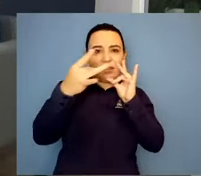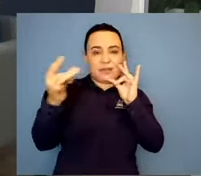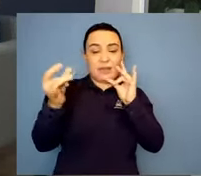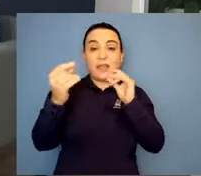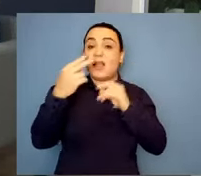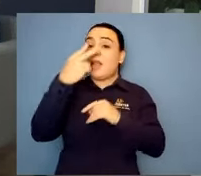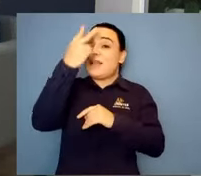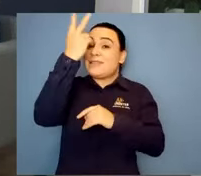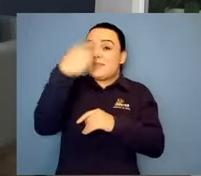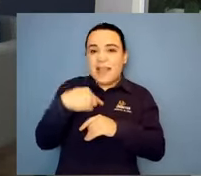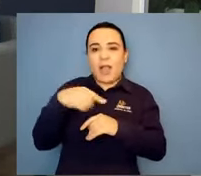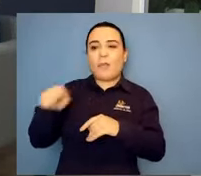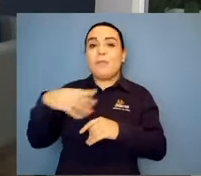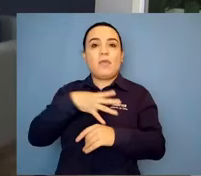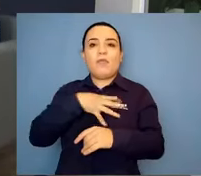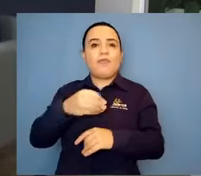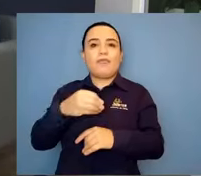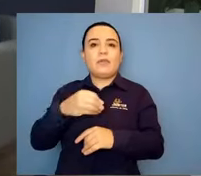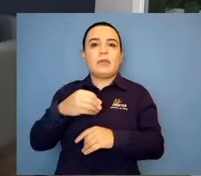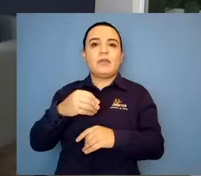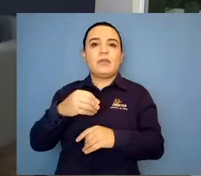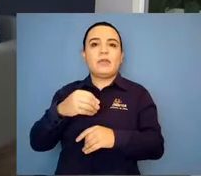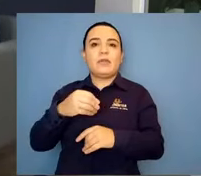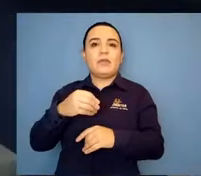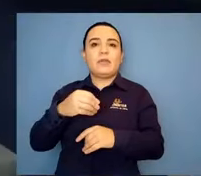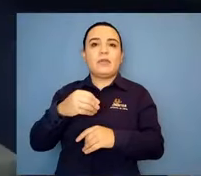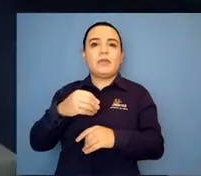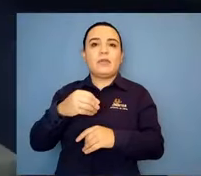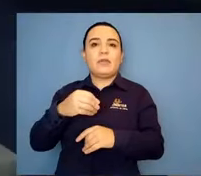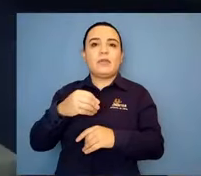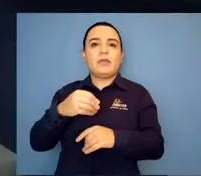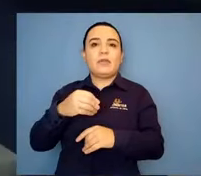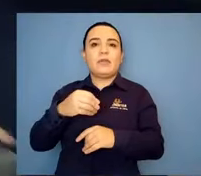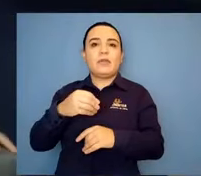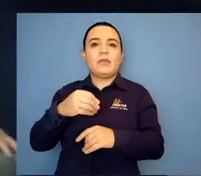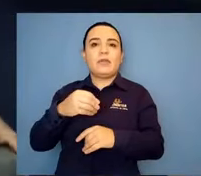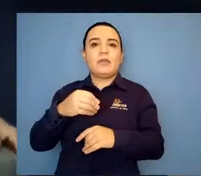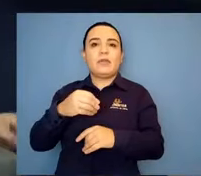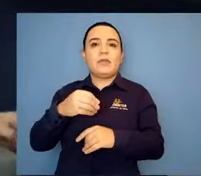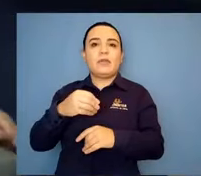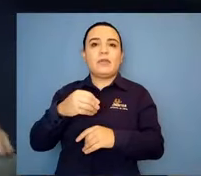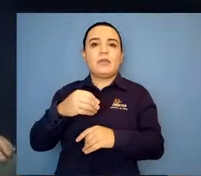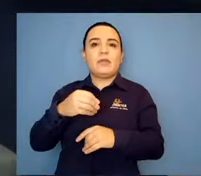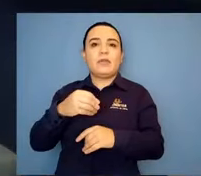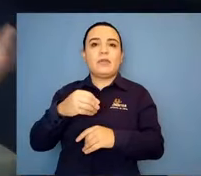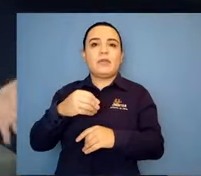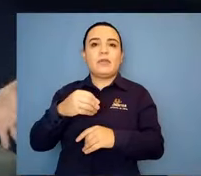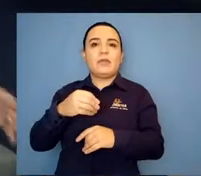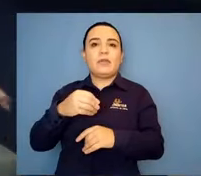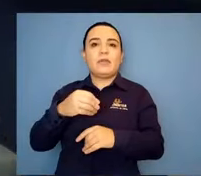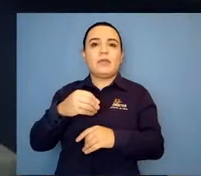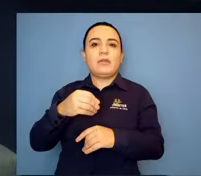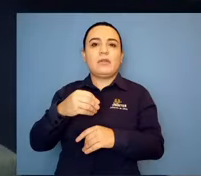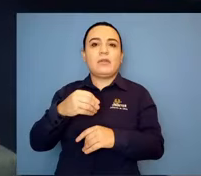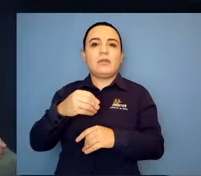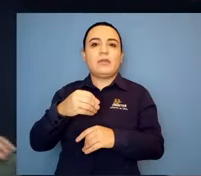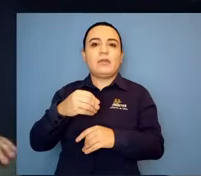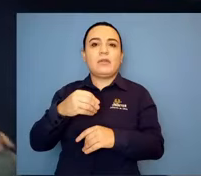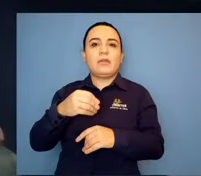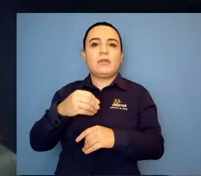Ela está estudando até hoje. Ai, não me diga. Sim. Eu fico emocionada. Que coisa. Porque, assim, é uma